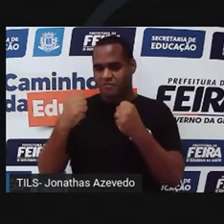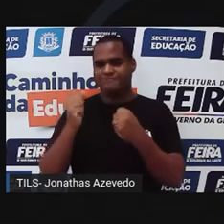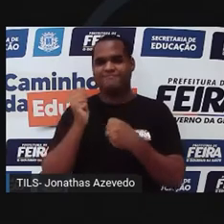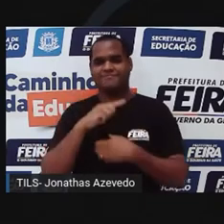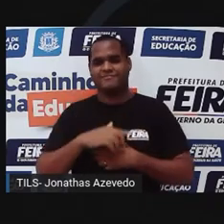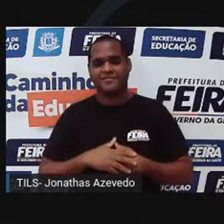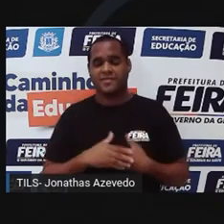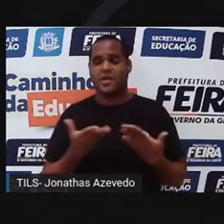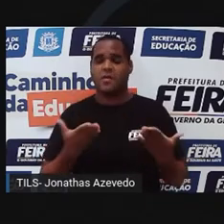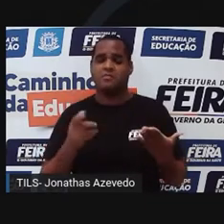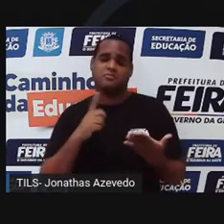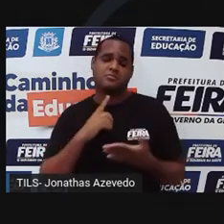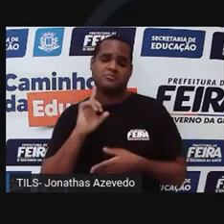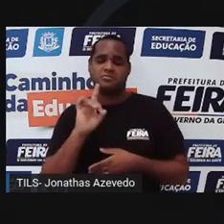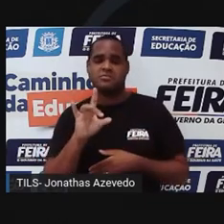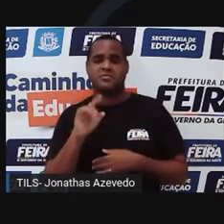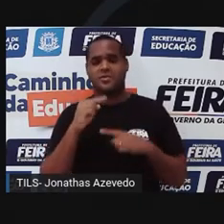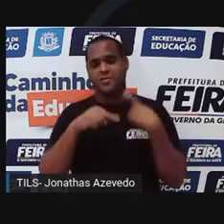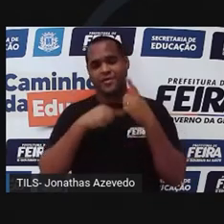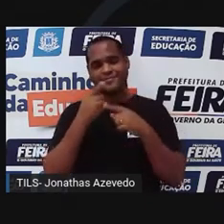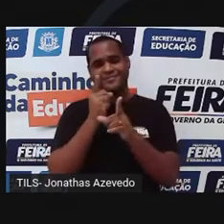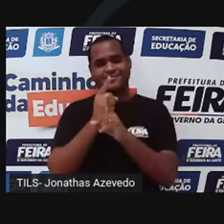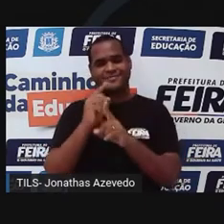Por hora é só, pessoal. Nos vemos na próxima.